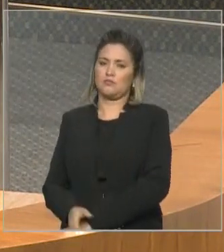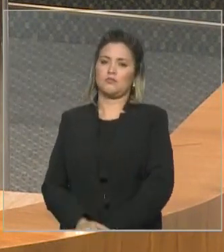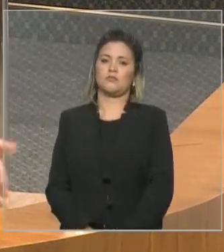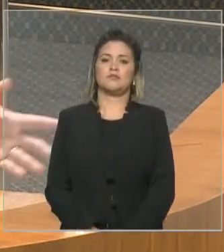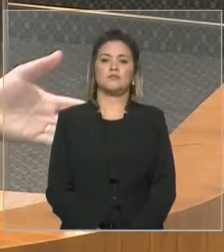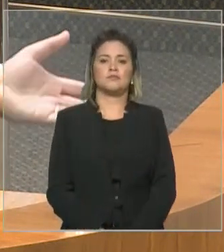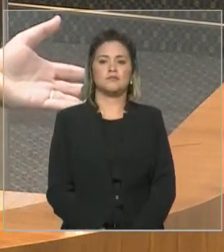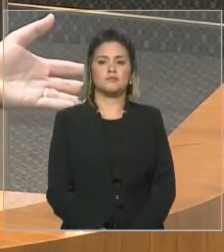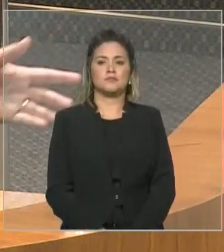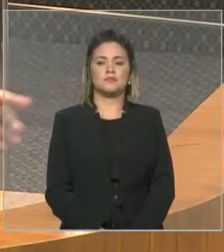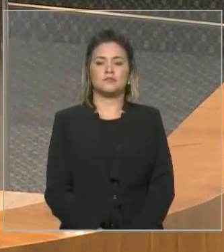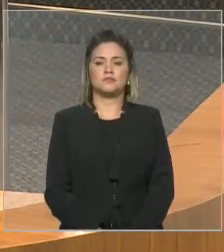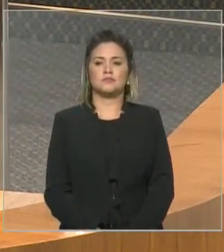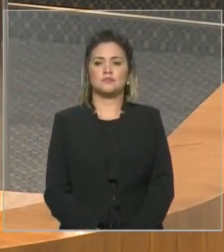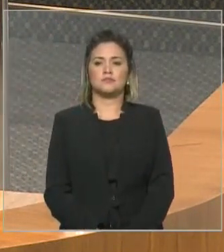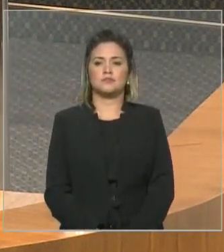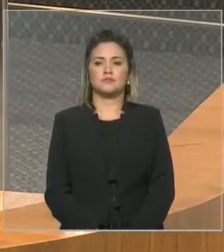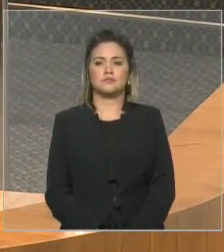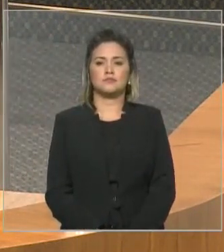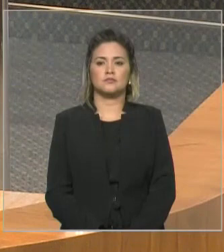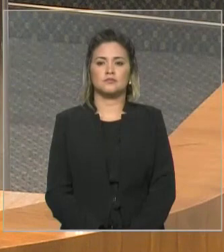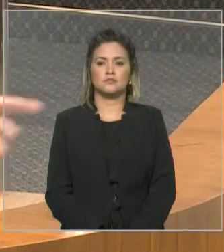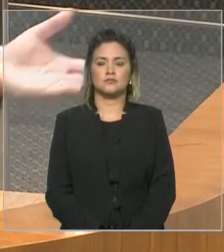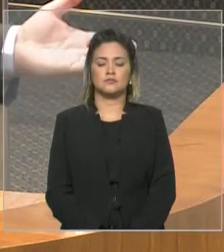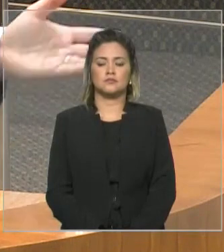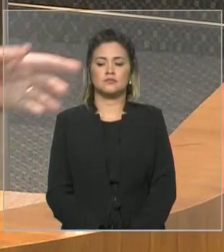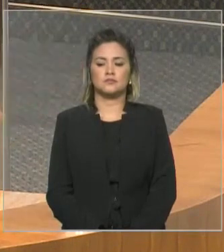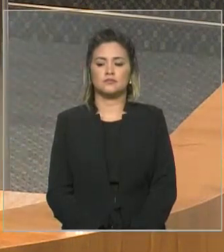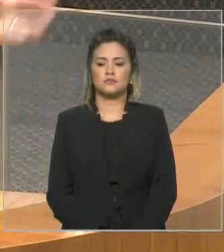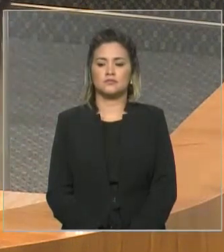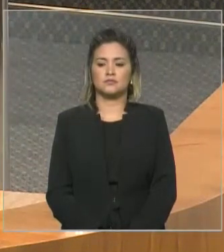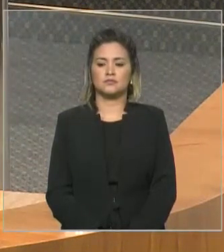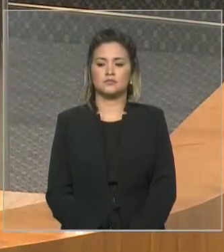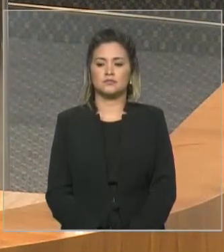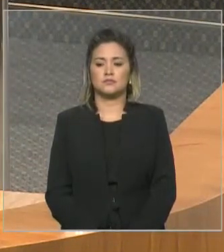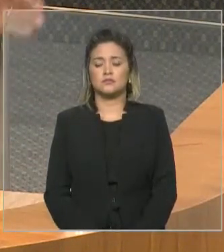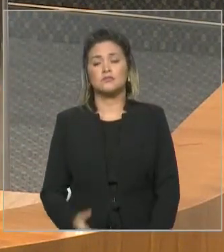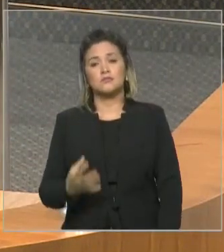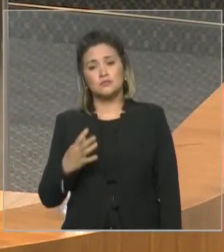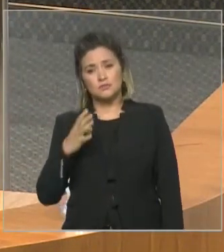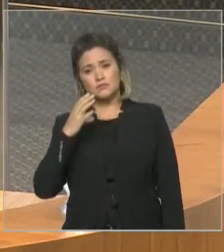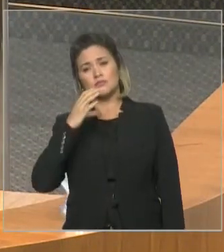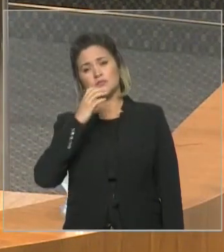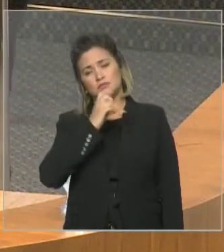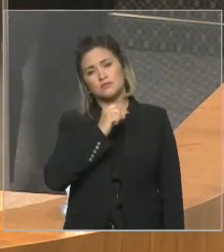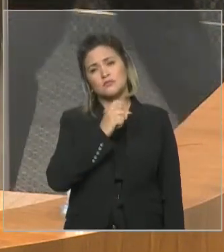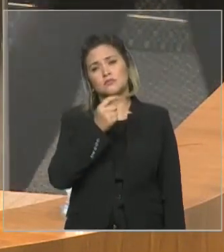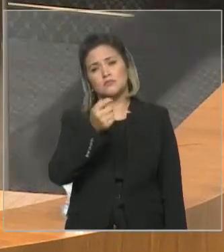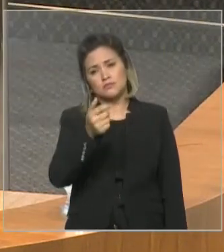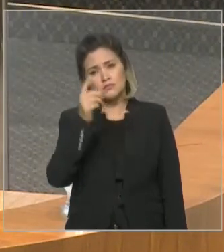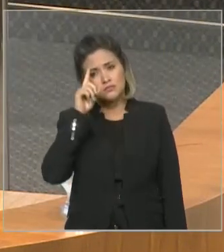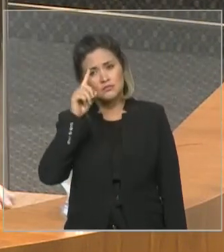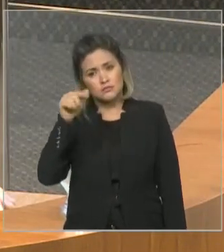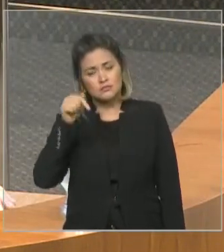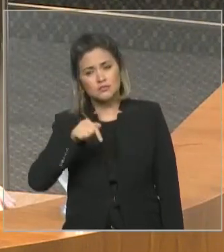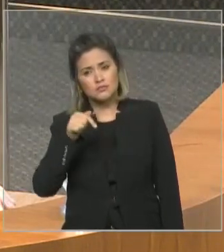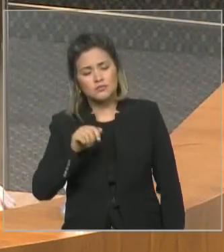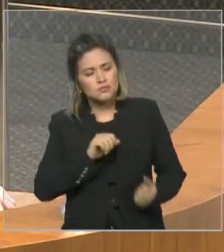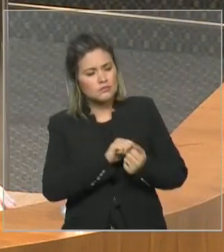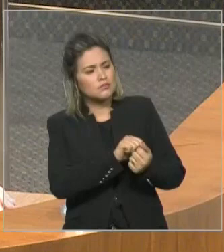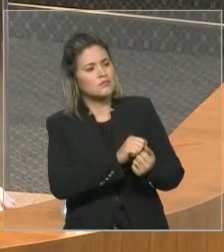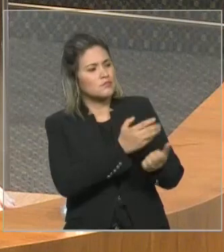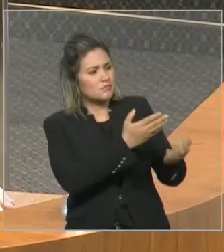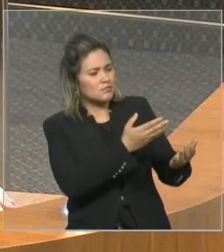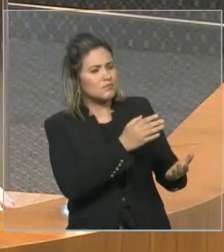para mim foi um breve, mas feliz momento aqui, dividindo com a senhora, essa